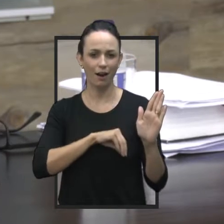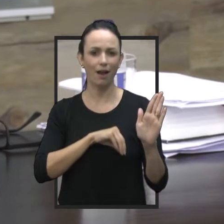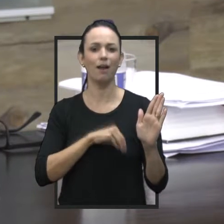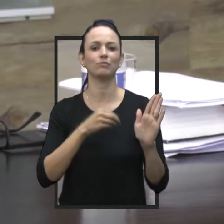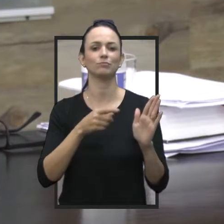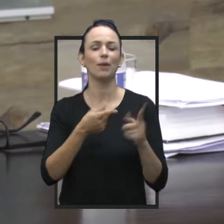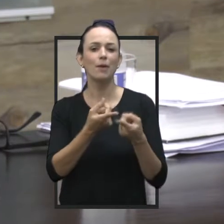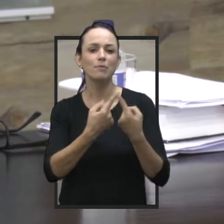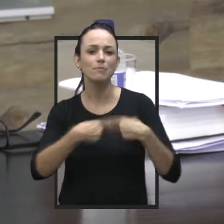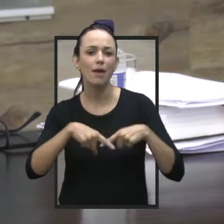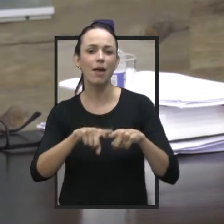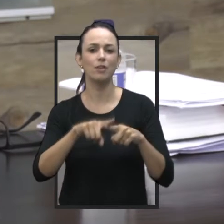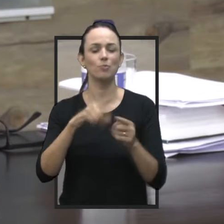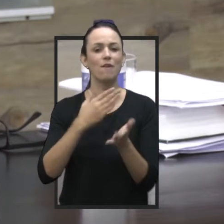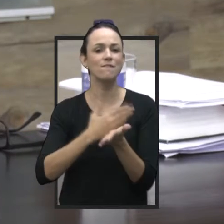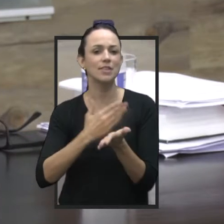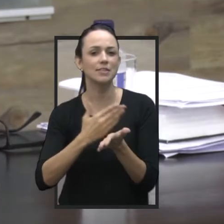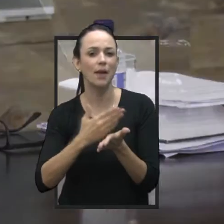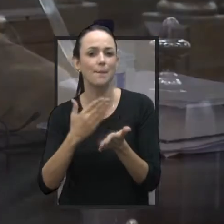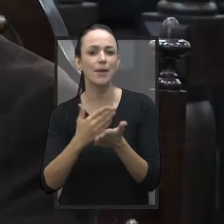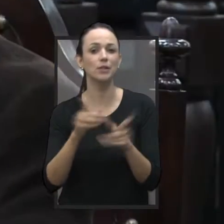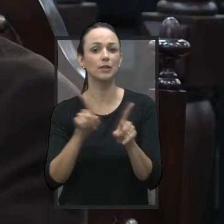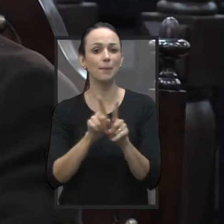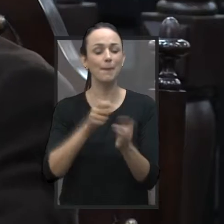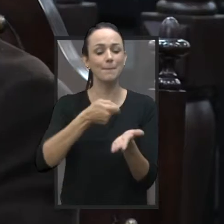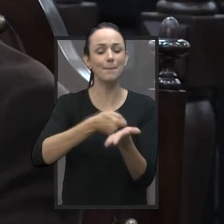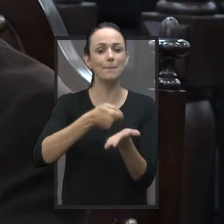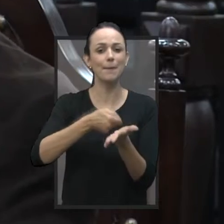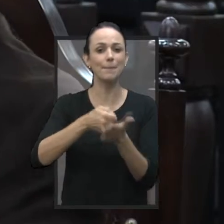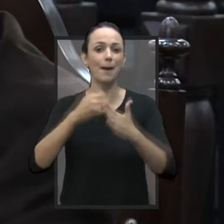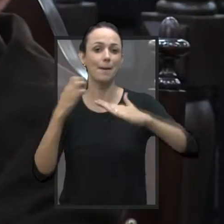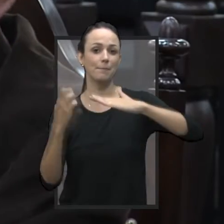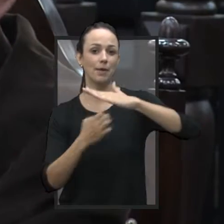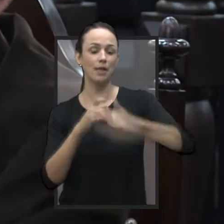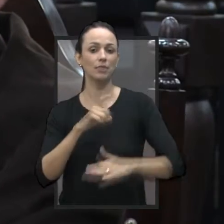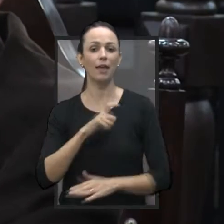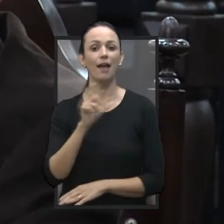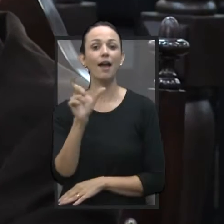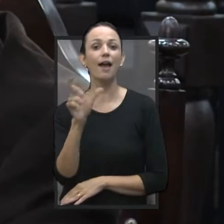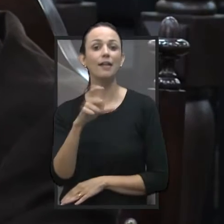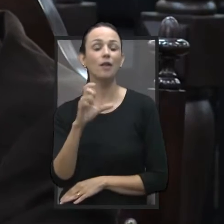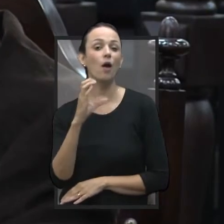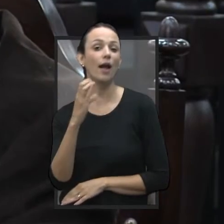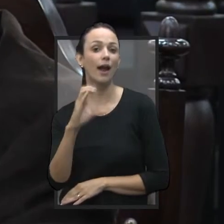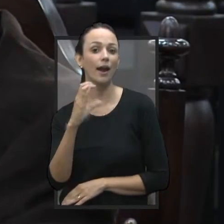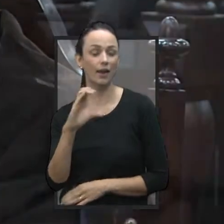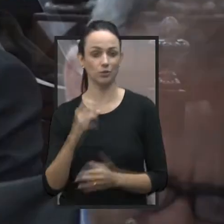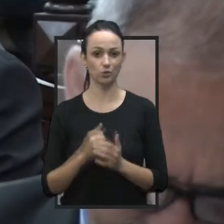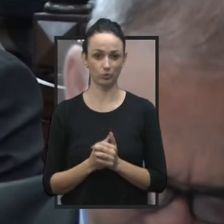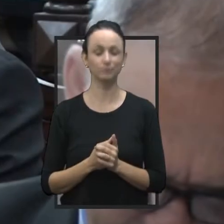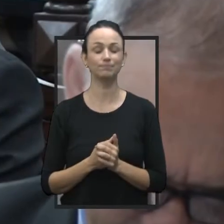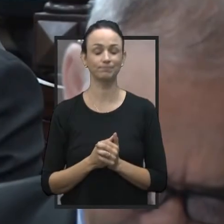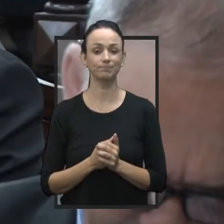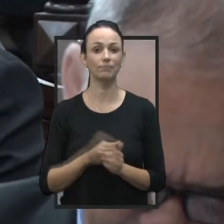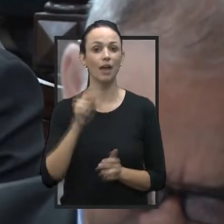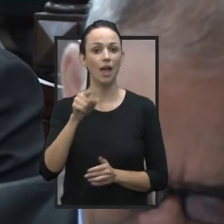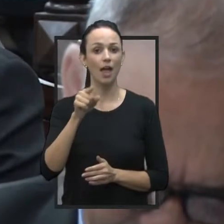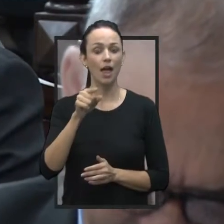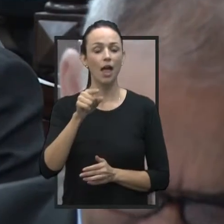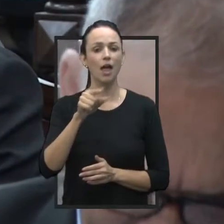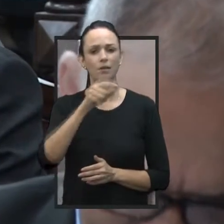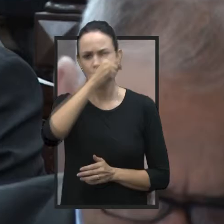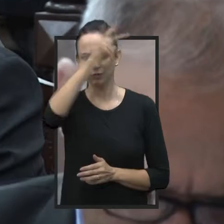em folha de empréstimos, financiamentos e pagamentos de empresas operadoras de cartão de crédito. Ainda segundo o